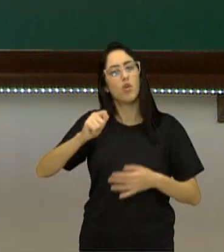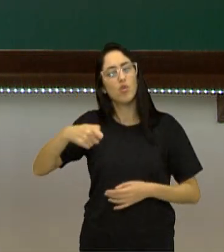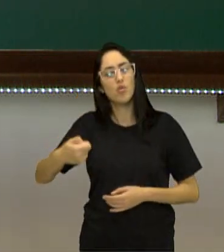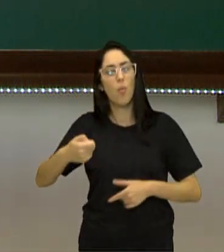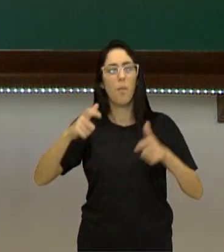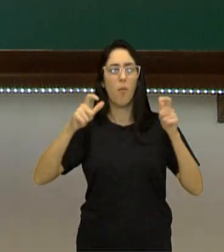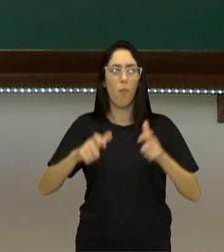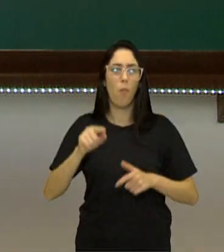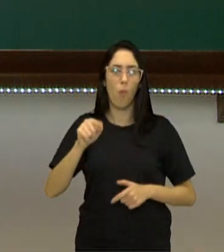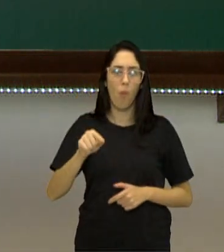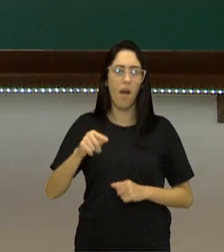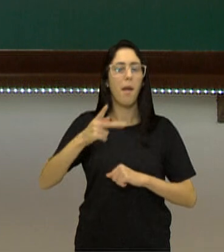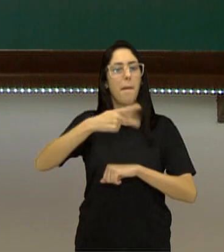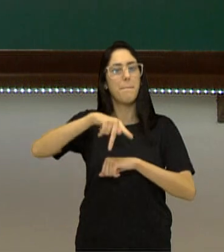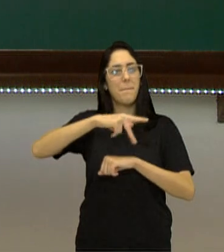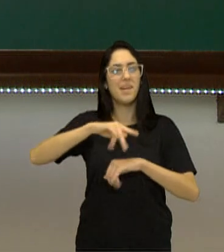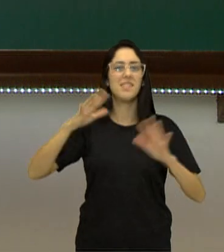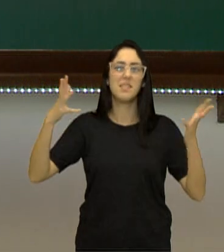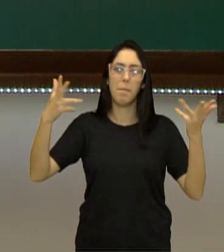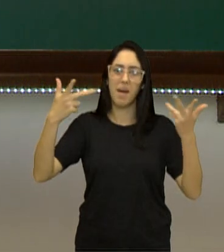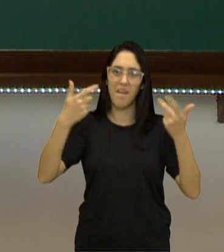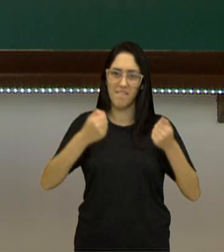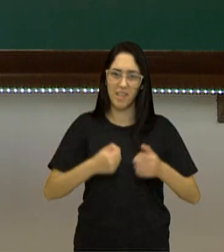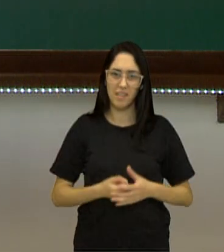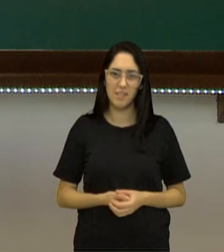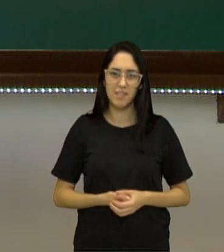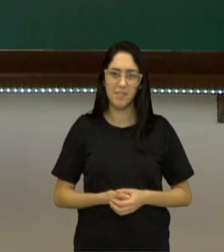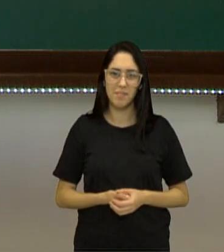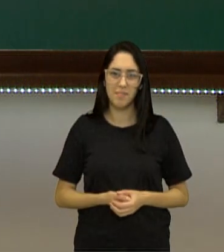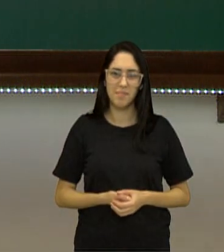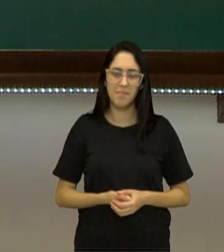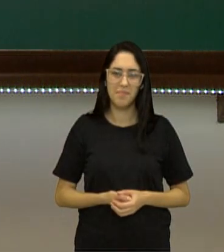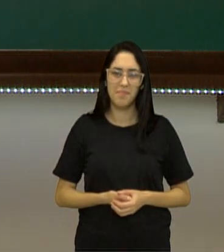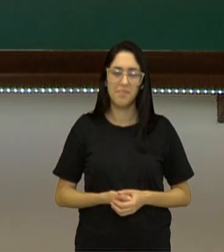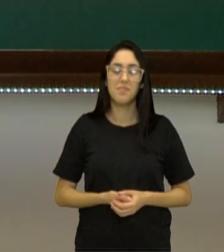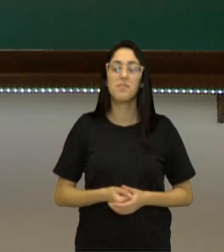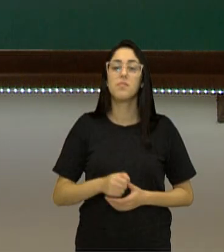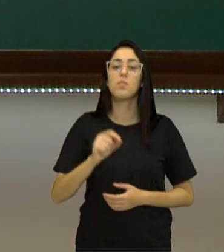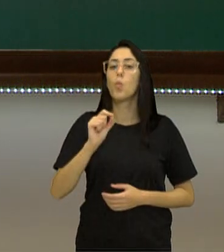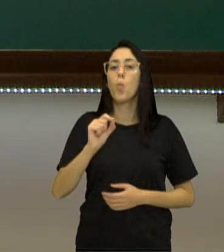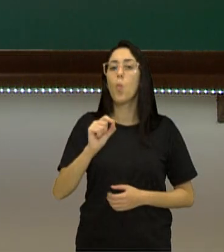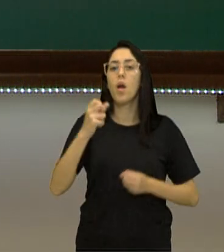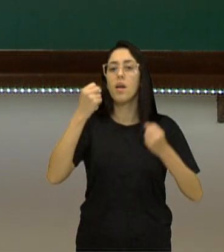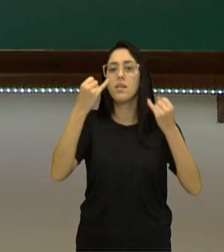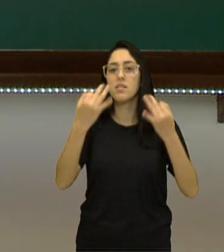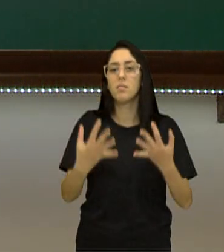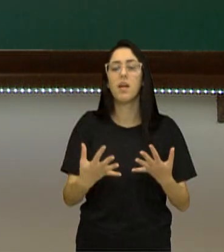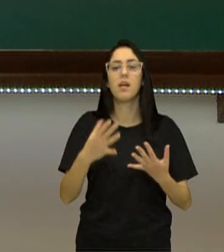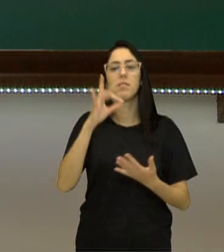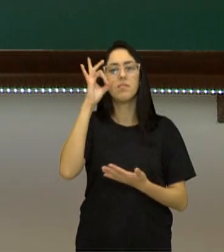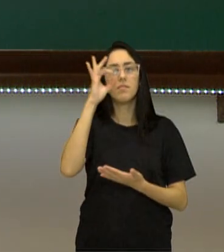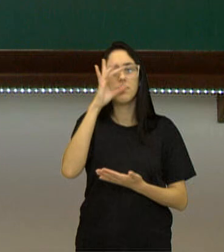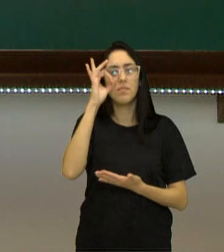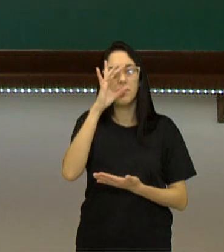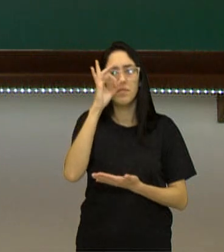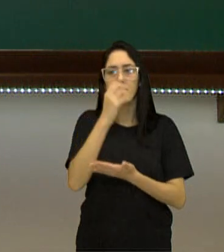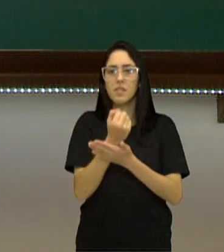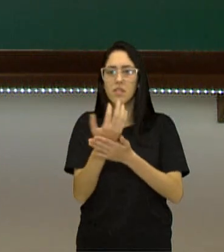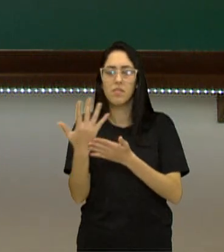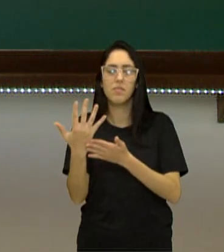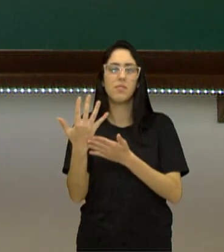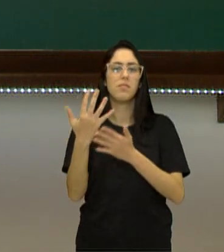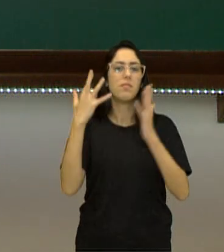País das Maravilhas. Ele está explicando o que é a fauna. Então, você vê o gato.